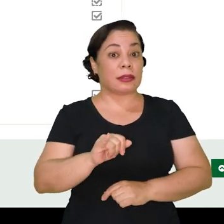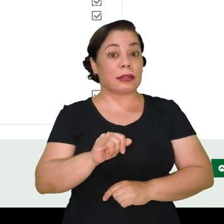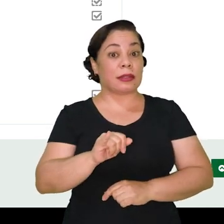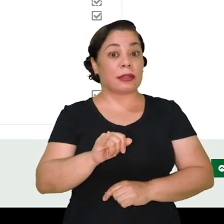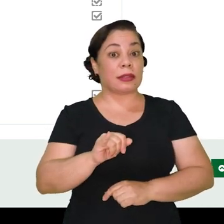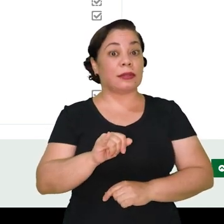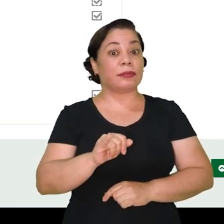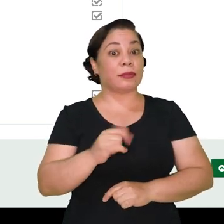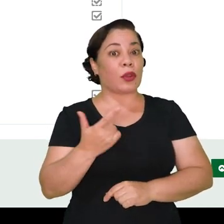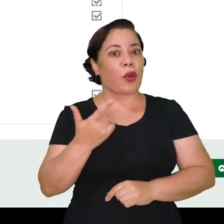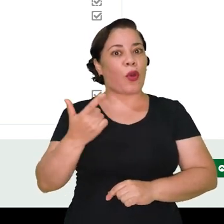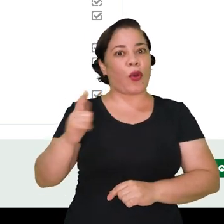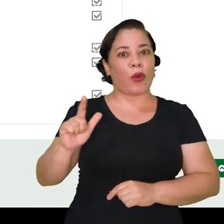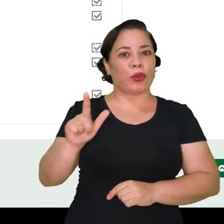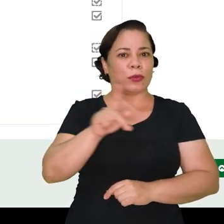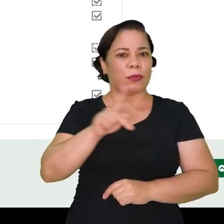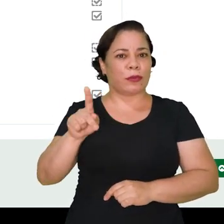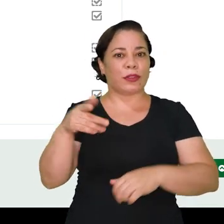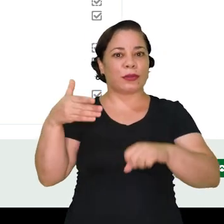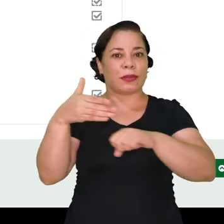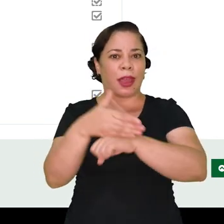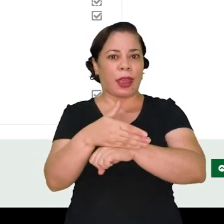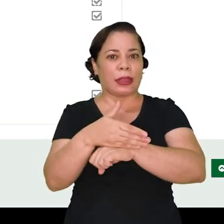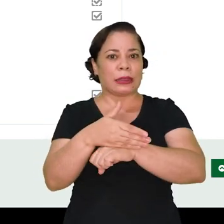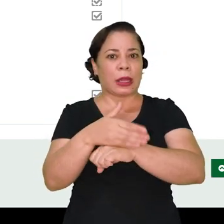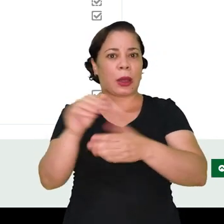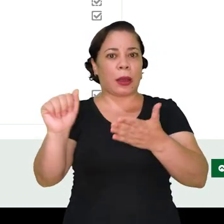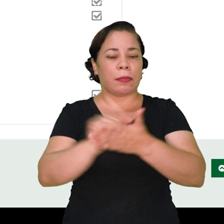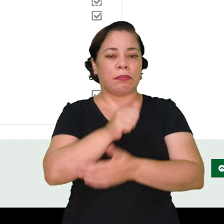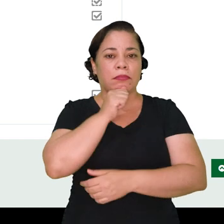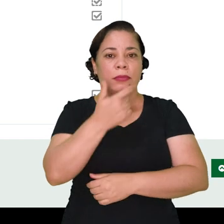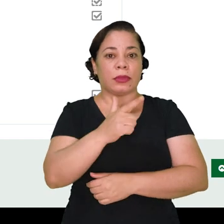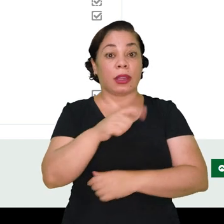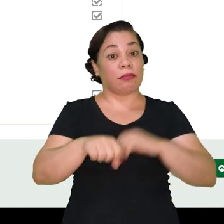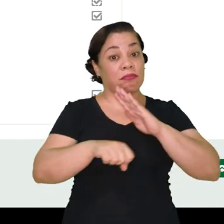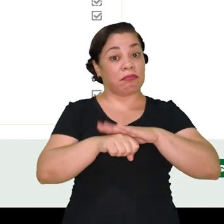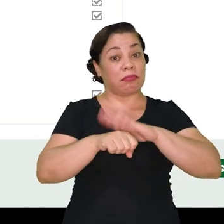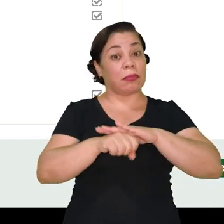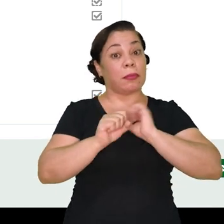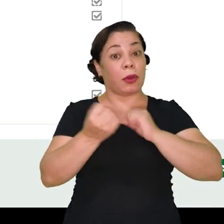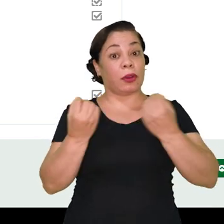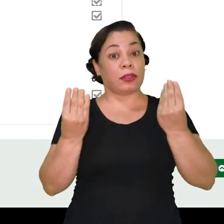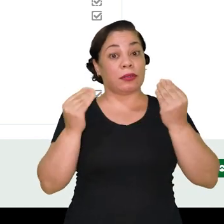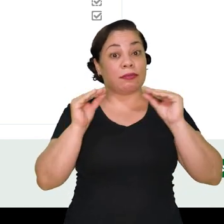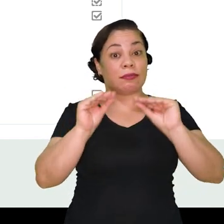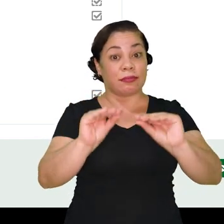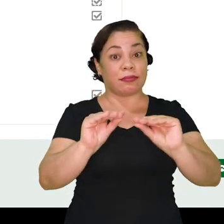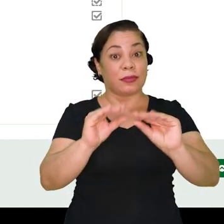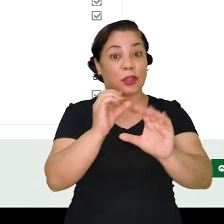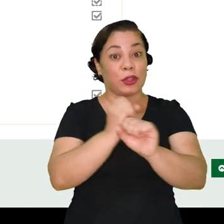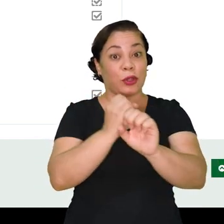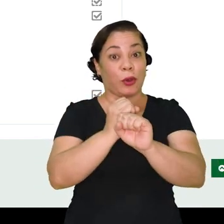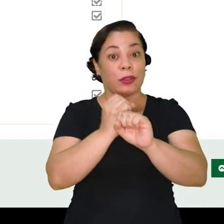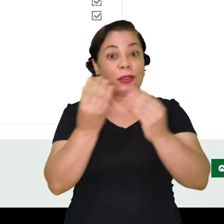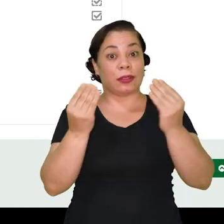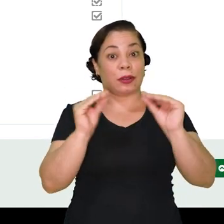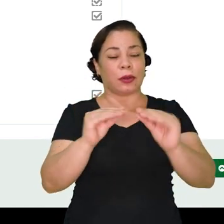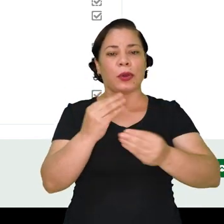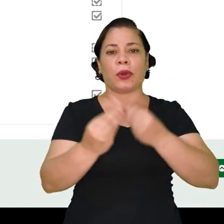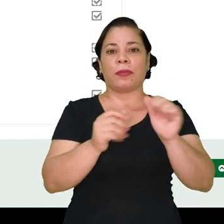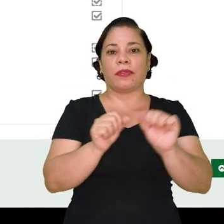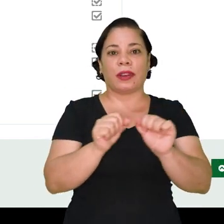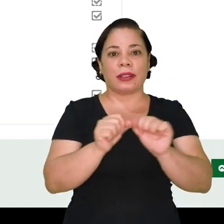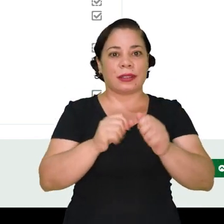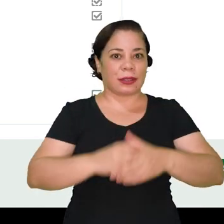ocorrer de o colega não ter apagado, não tem problema. Você apaga, você mesmo apaga e registra a sua nota. E